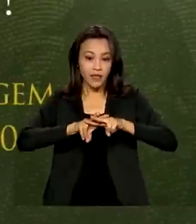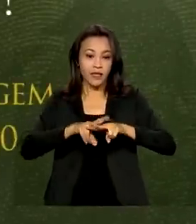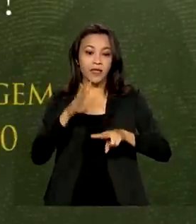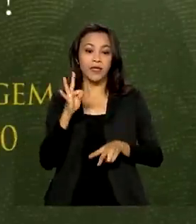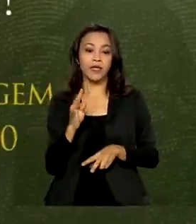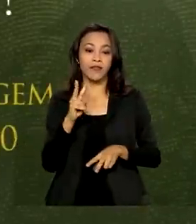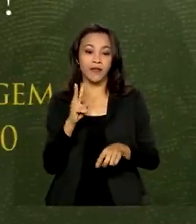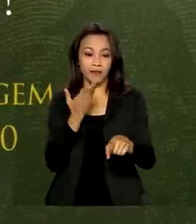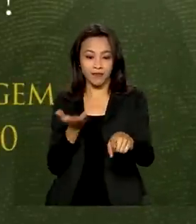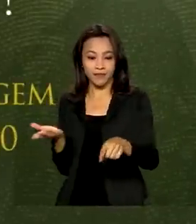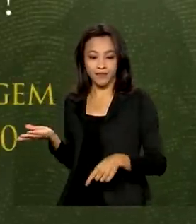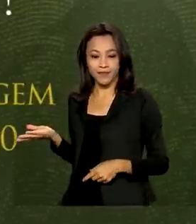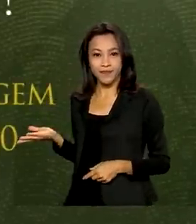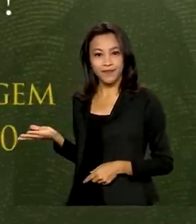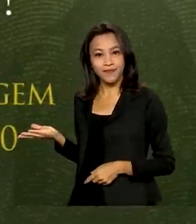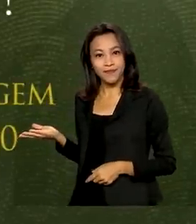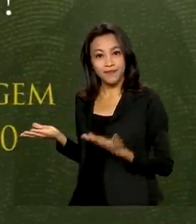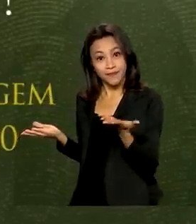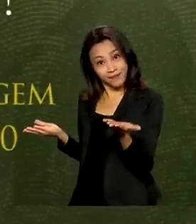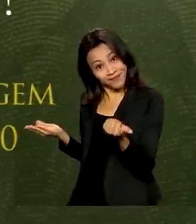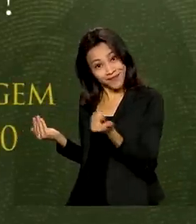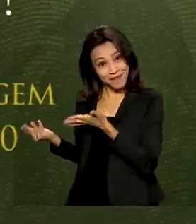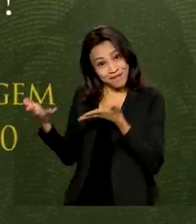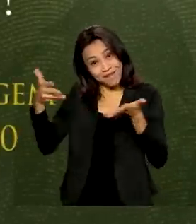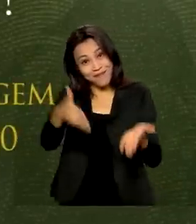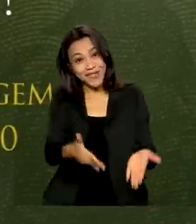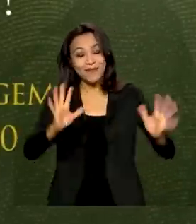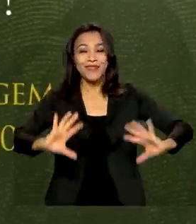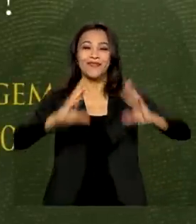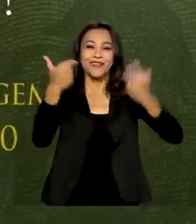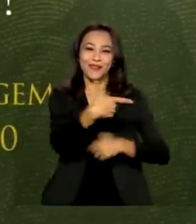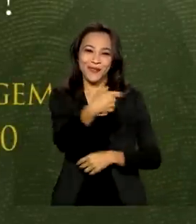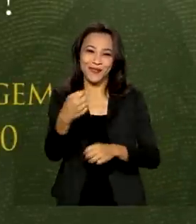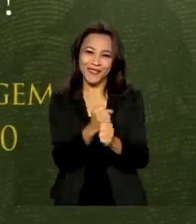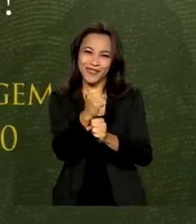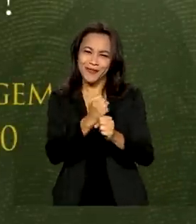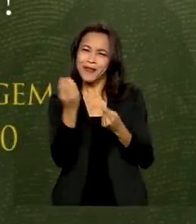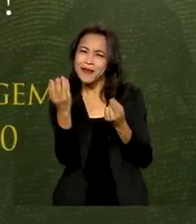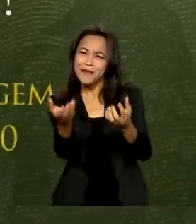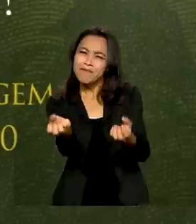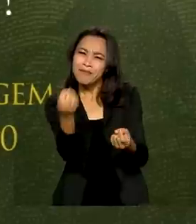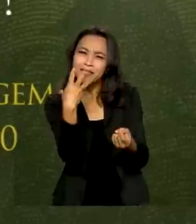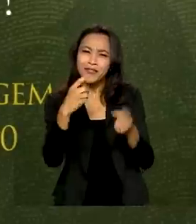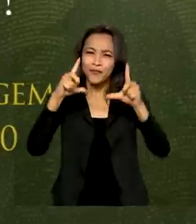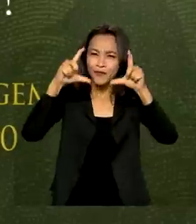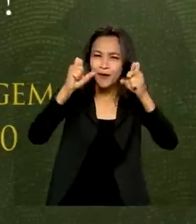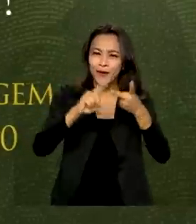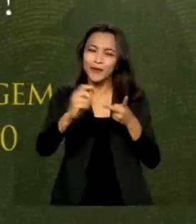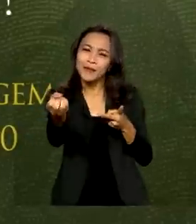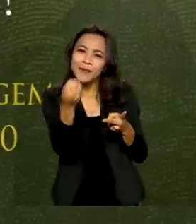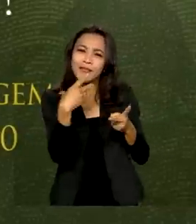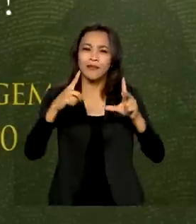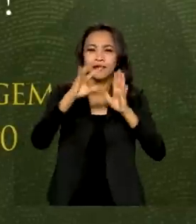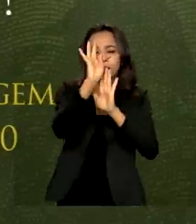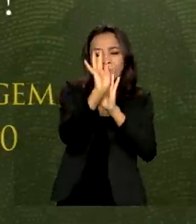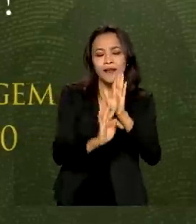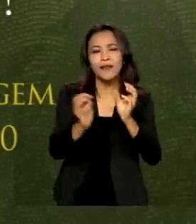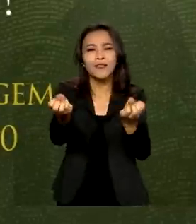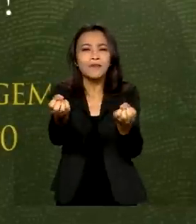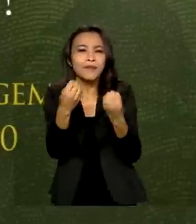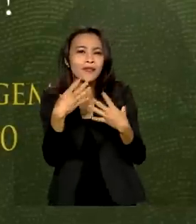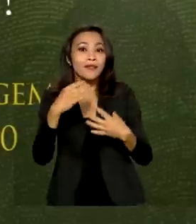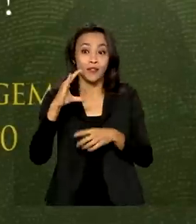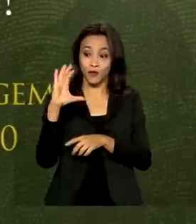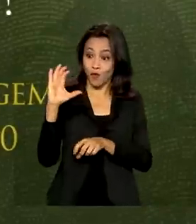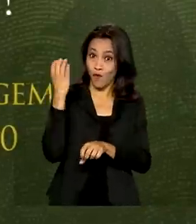TV Brasil no 7. E participe da festa dos 200 anos mandando a sua foto, o seu texto, o seu vídeo pelo nosso